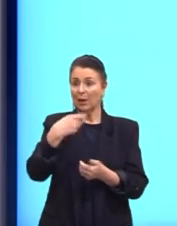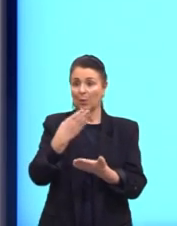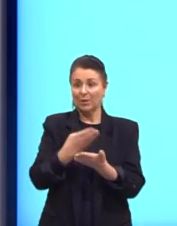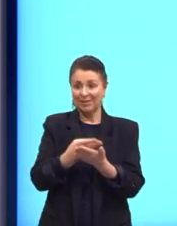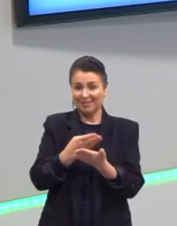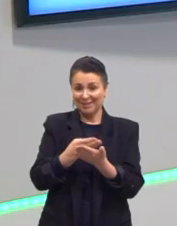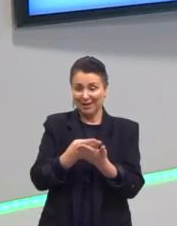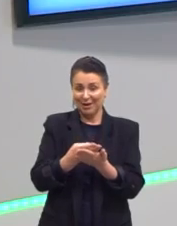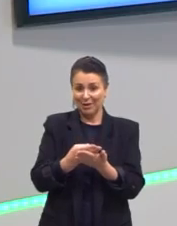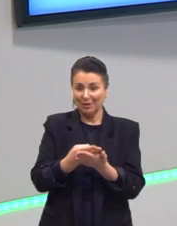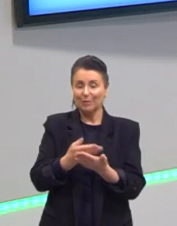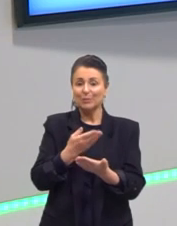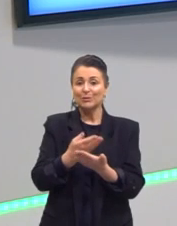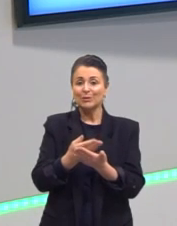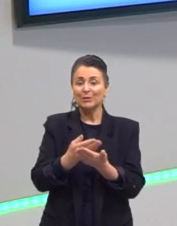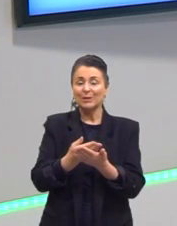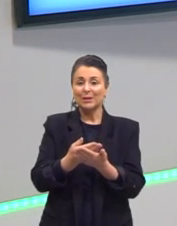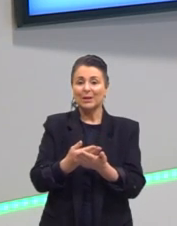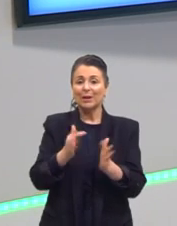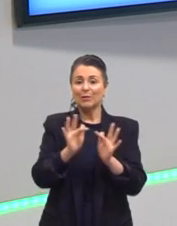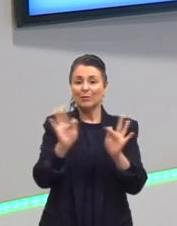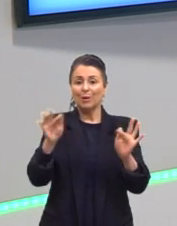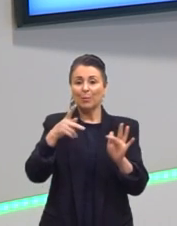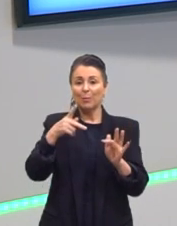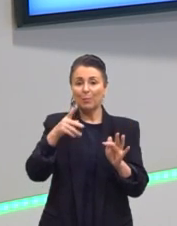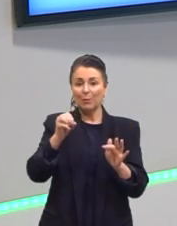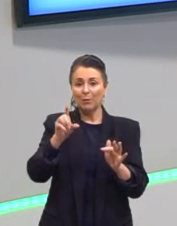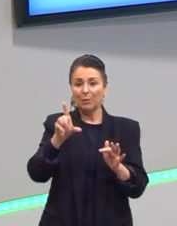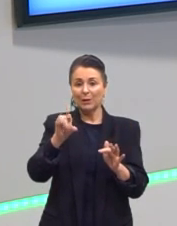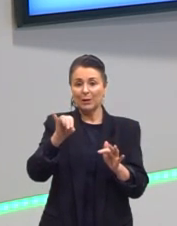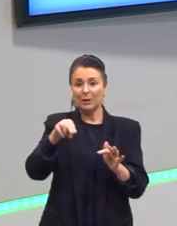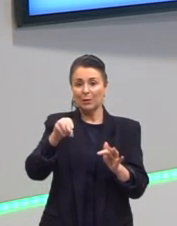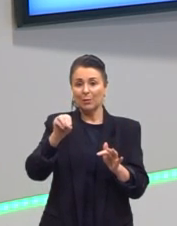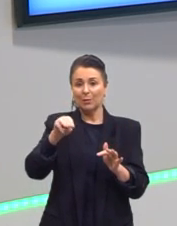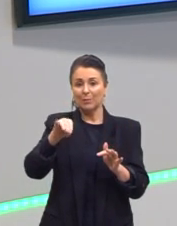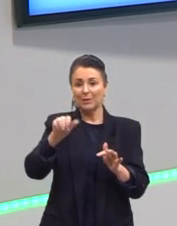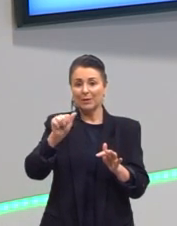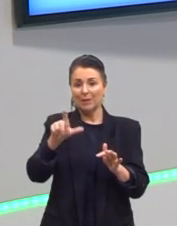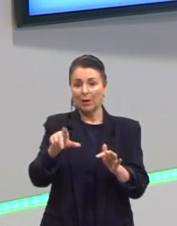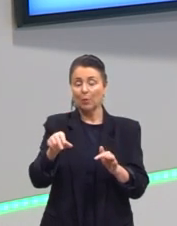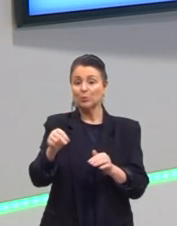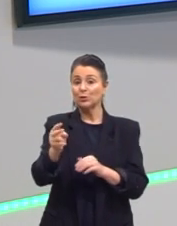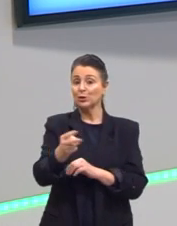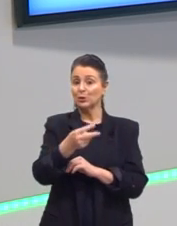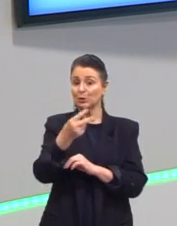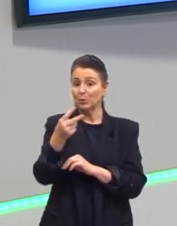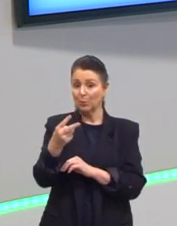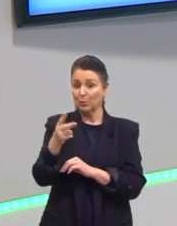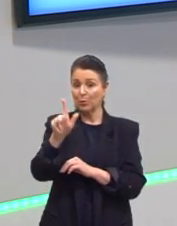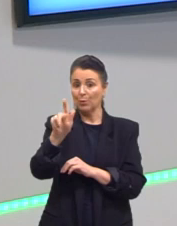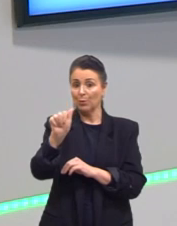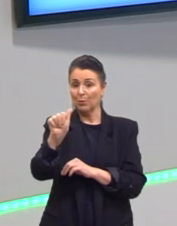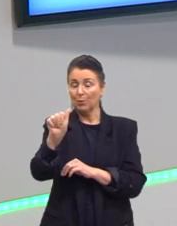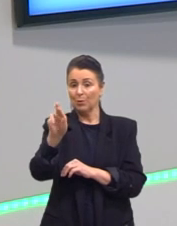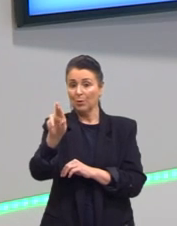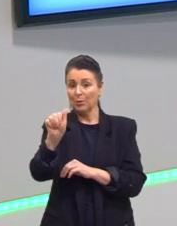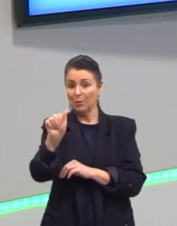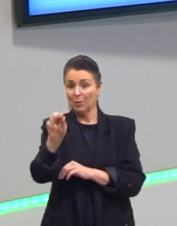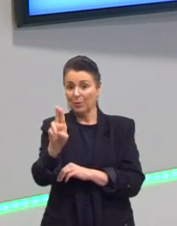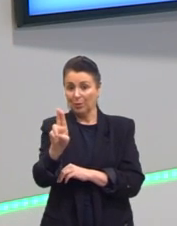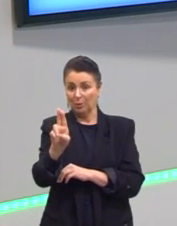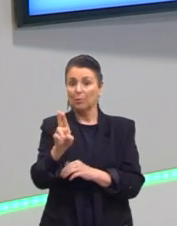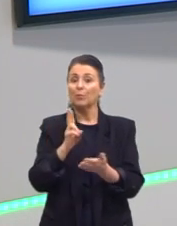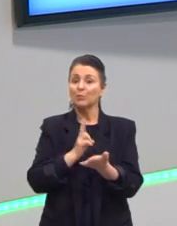aula, então, nós vamos estudar a função polinomial de segundo grau. Então, vamos continuar nessa linha da função polinomial,